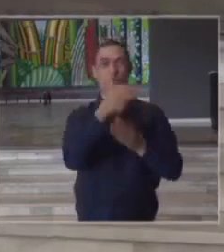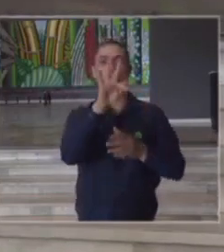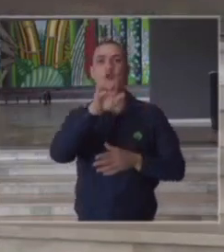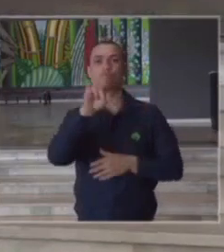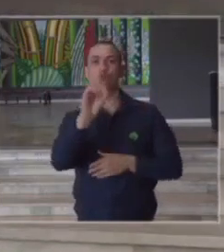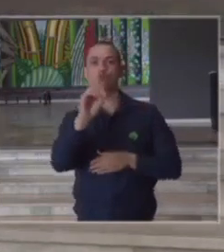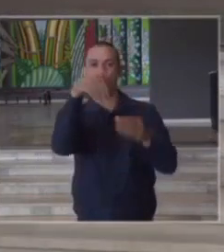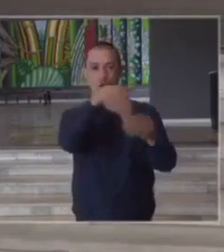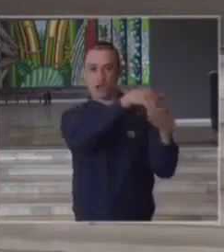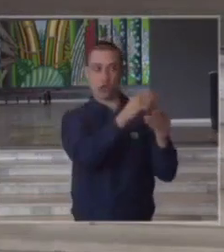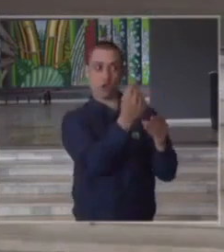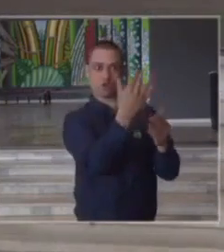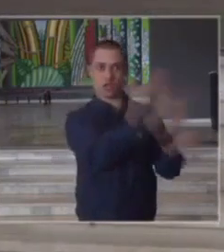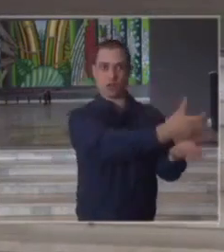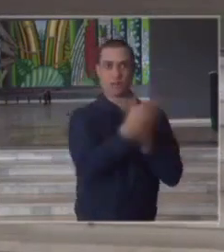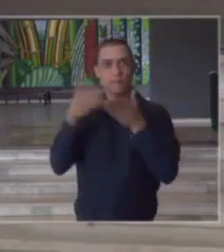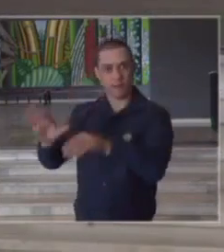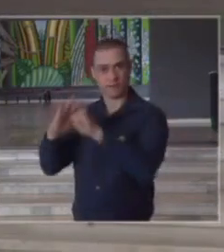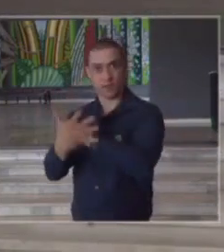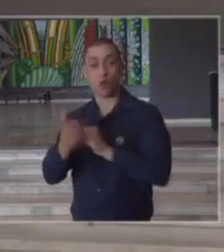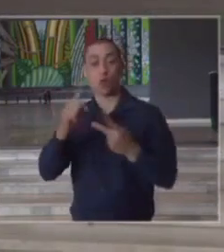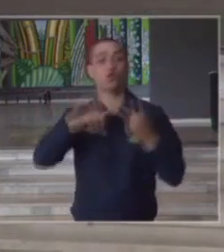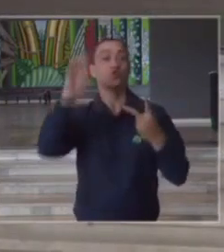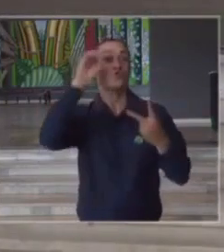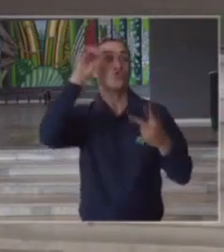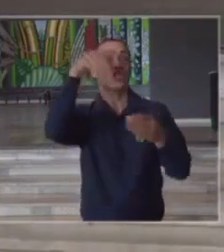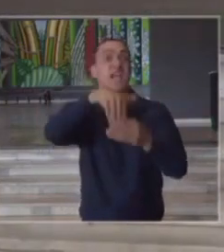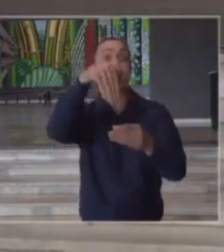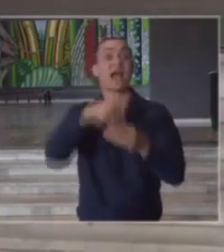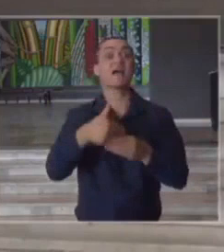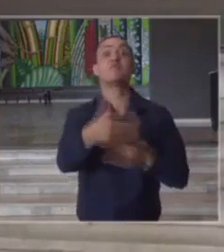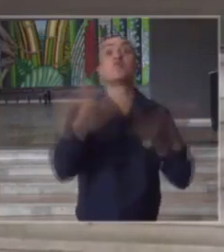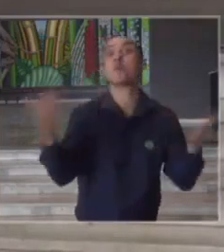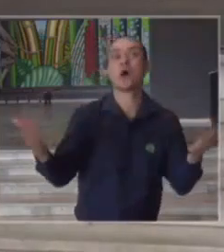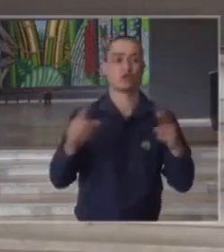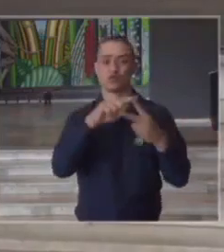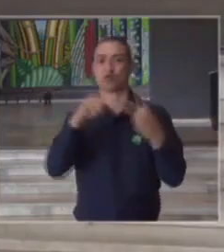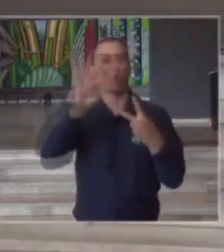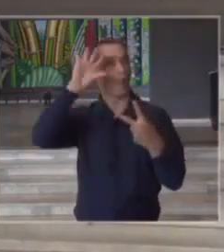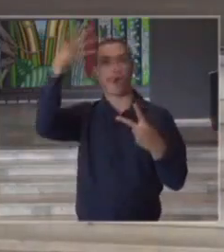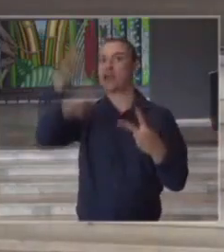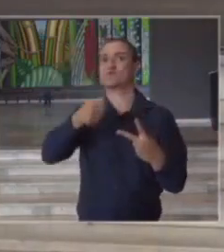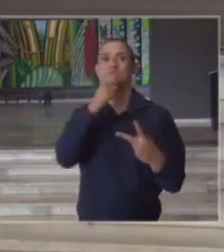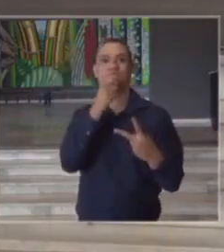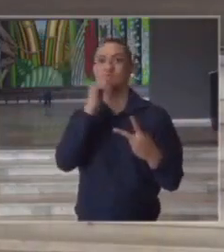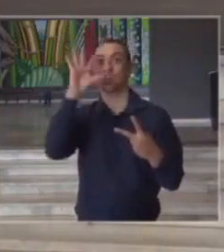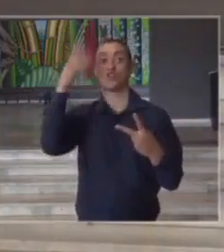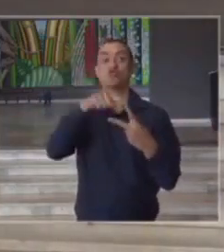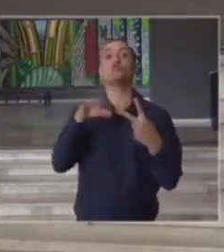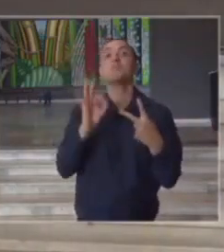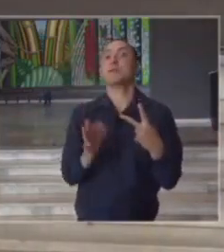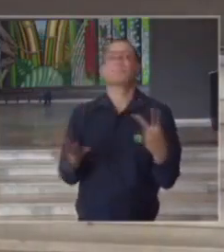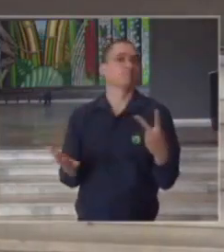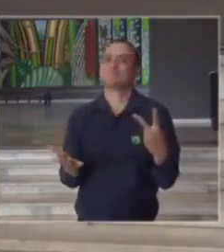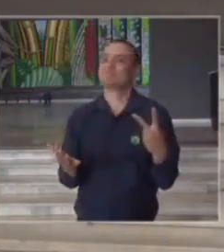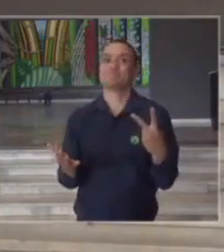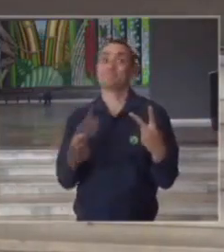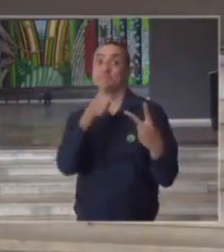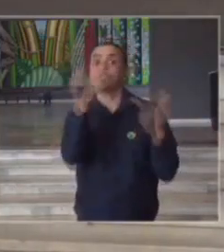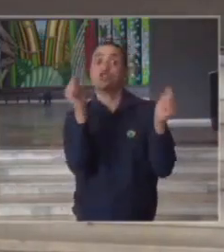eleitoral e a segunda é sobre a data das eleições são duas questões que vão ser resolvidas conjuntamente porque senão